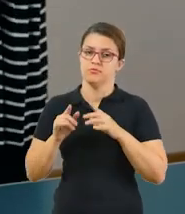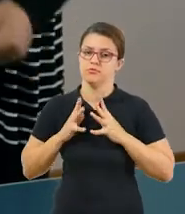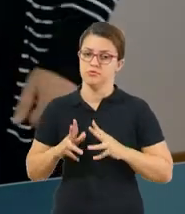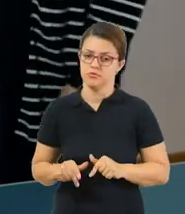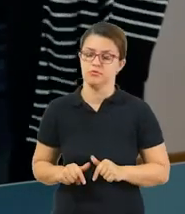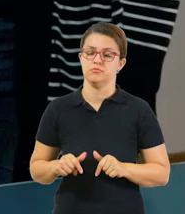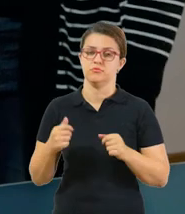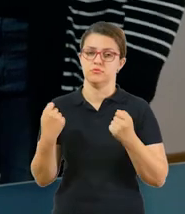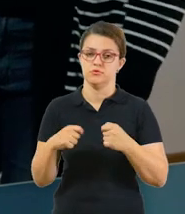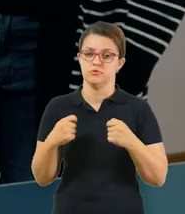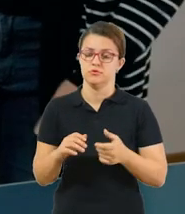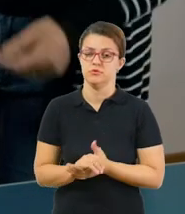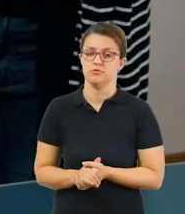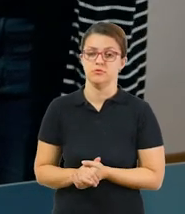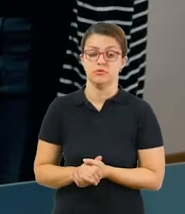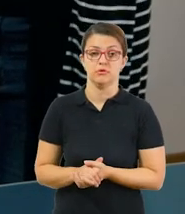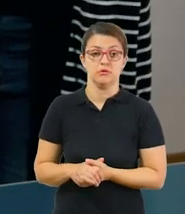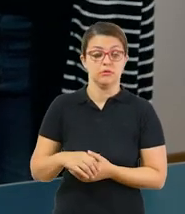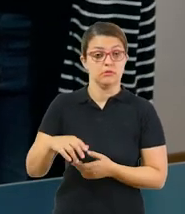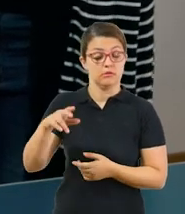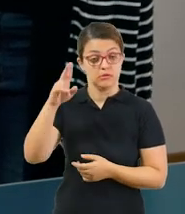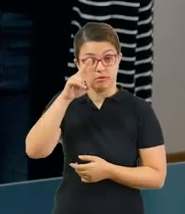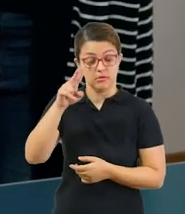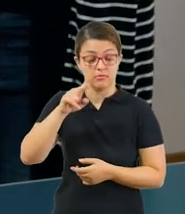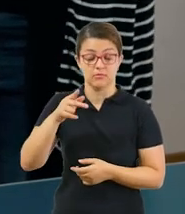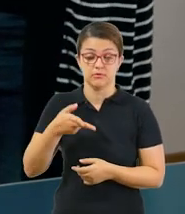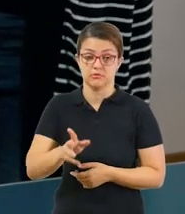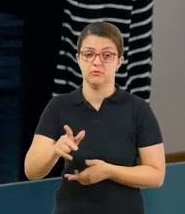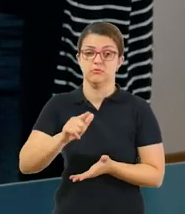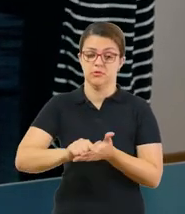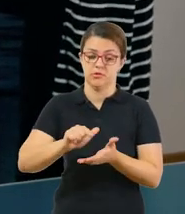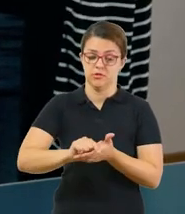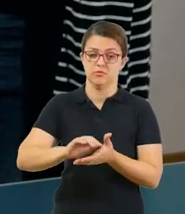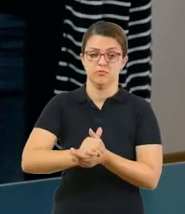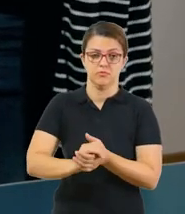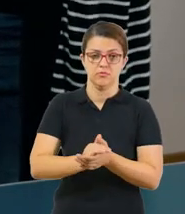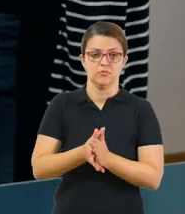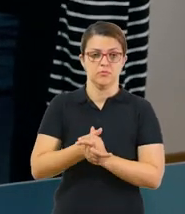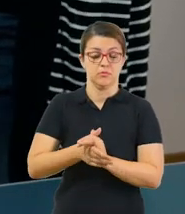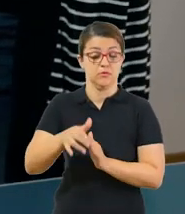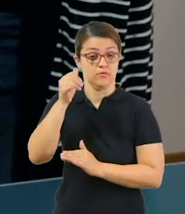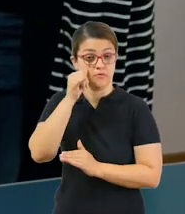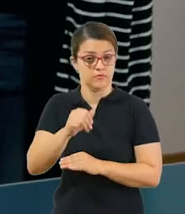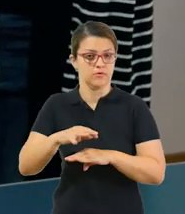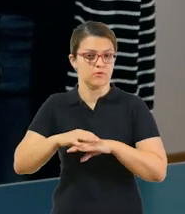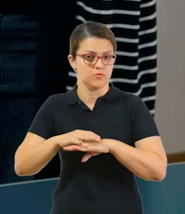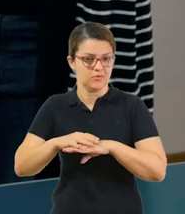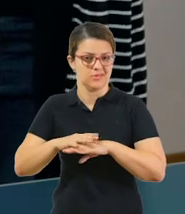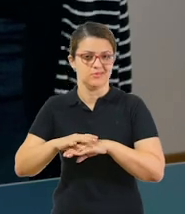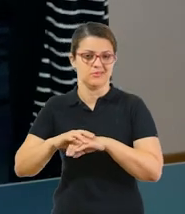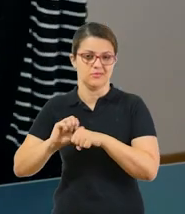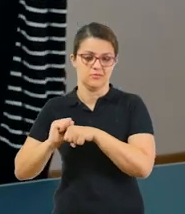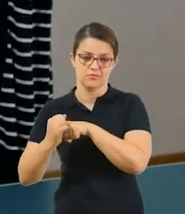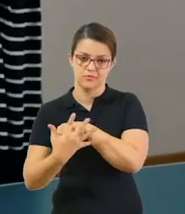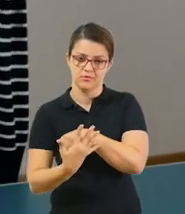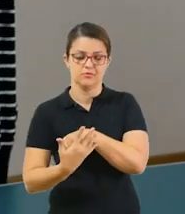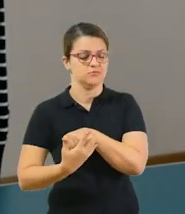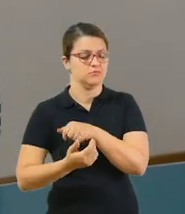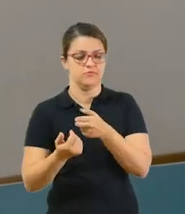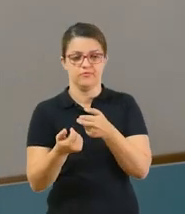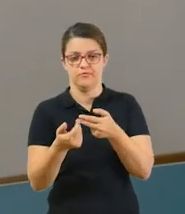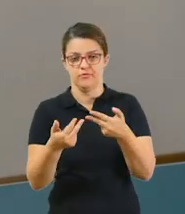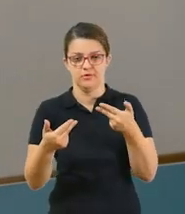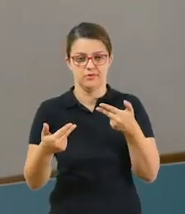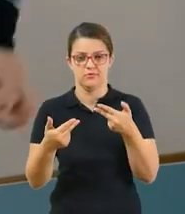higiene mesmo. Então, não se esqueça, manter as mãos limpas, reduz a propagação de doenças como o Covid